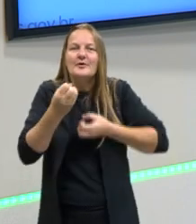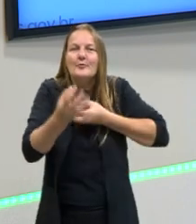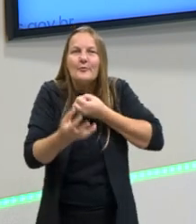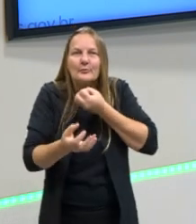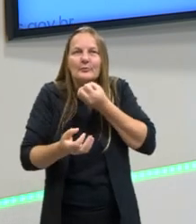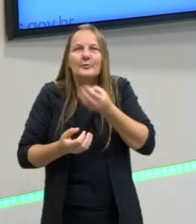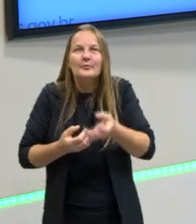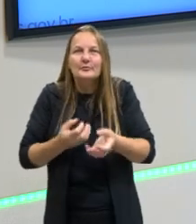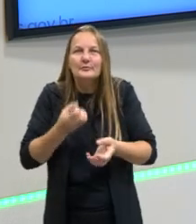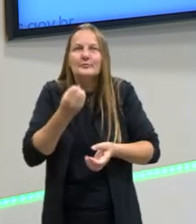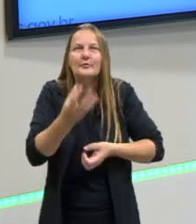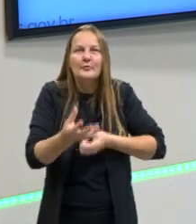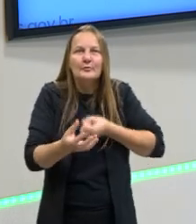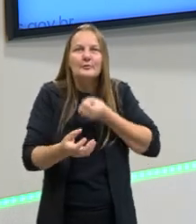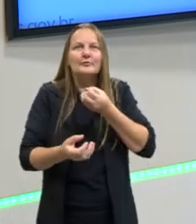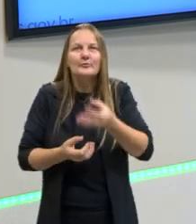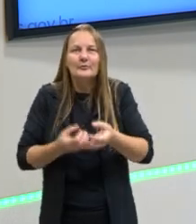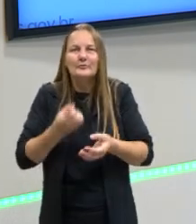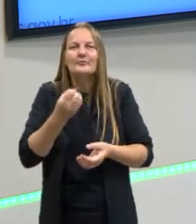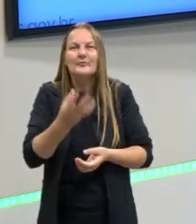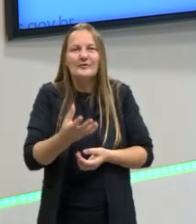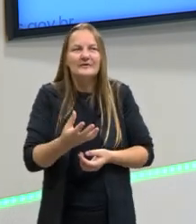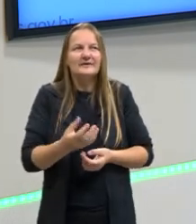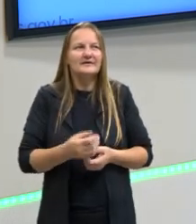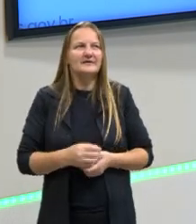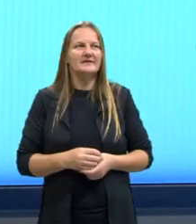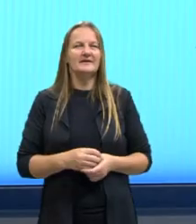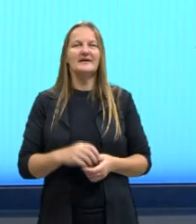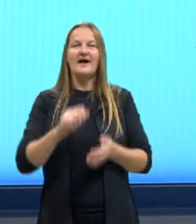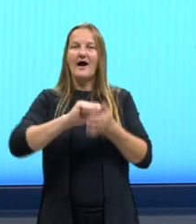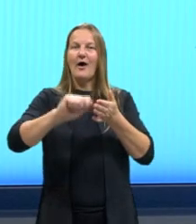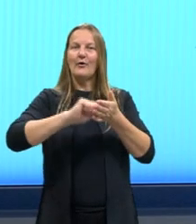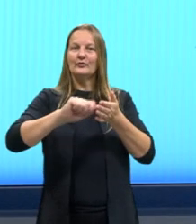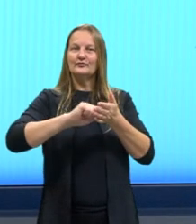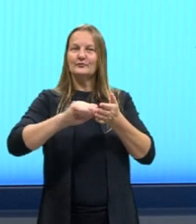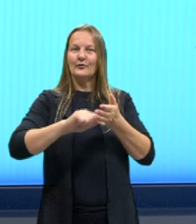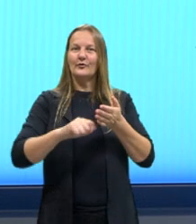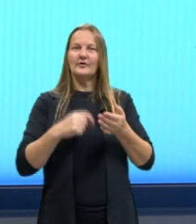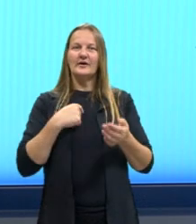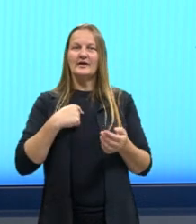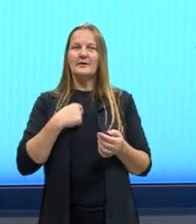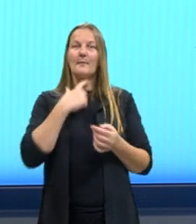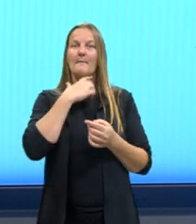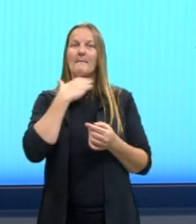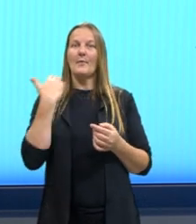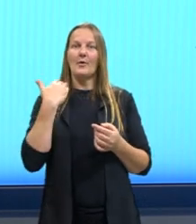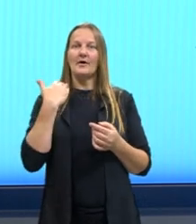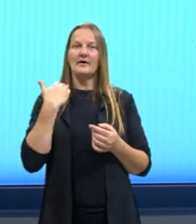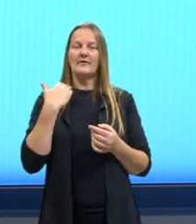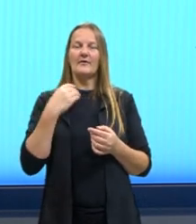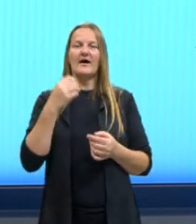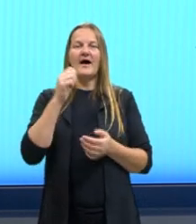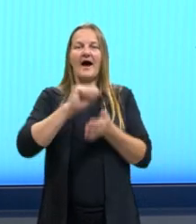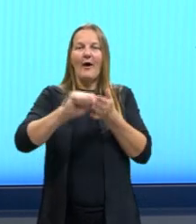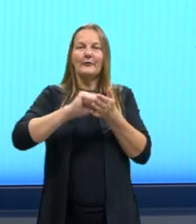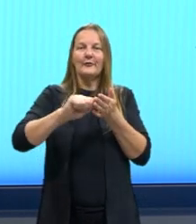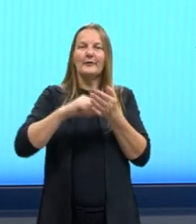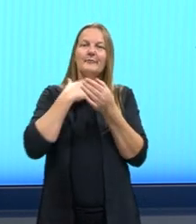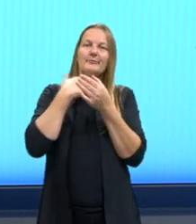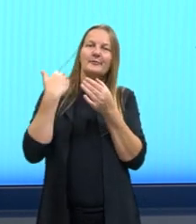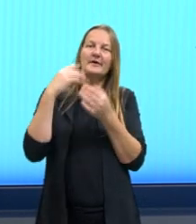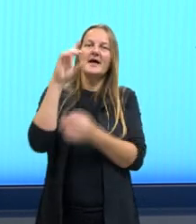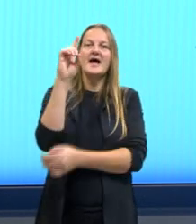tanto que ele brinca que ele não é um autor, um defunto autor, ele é um autor defunto. Ele já morreu